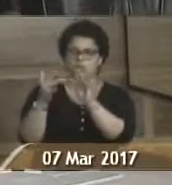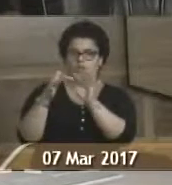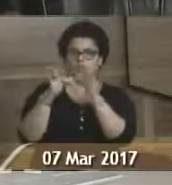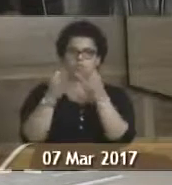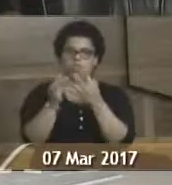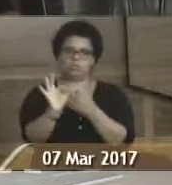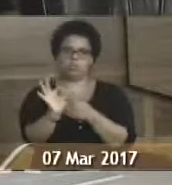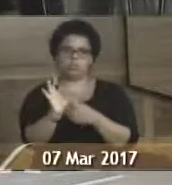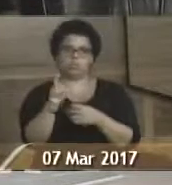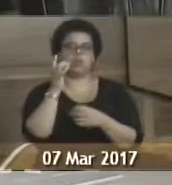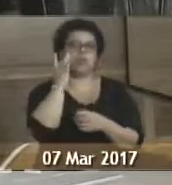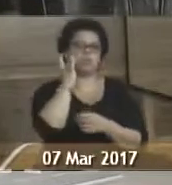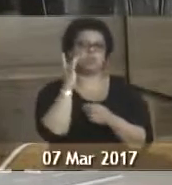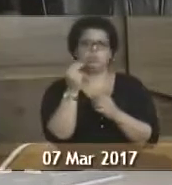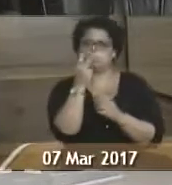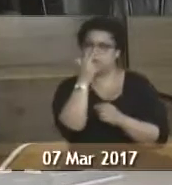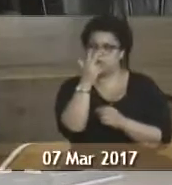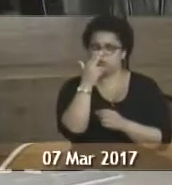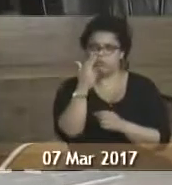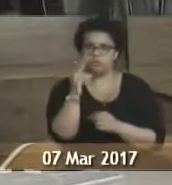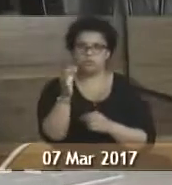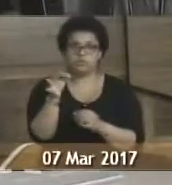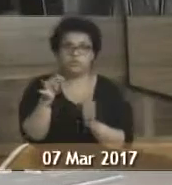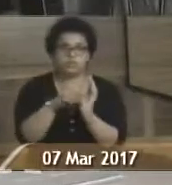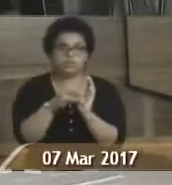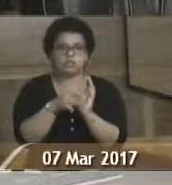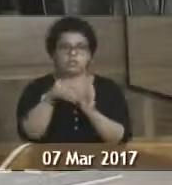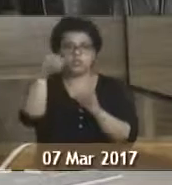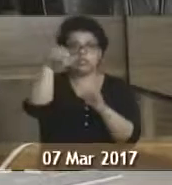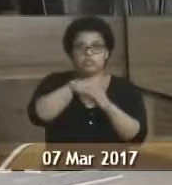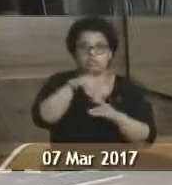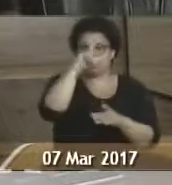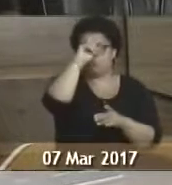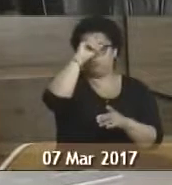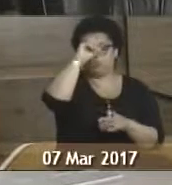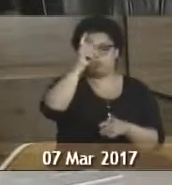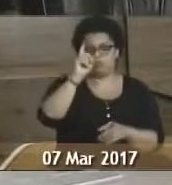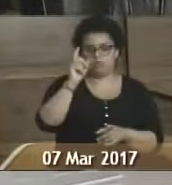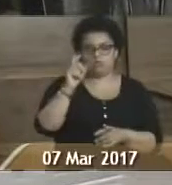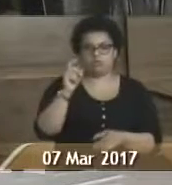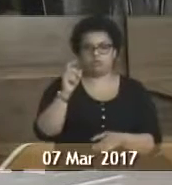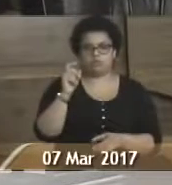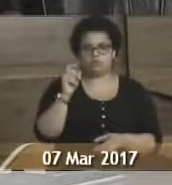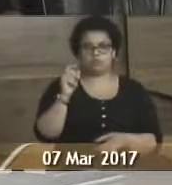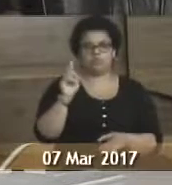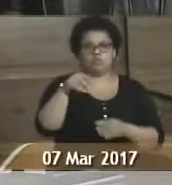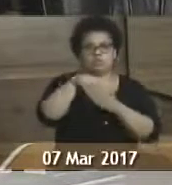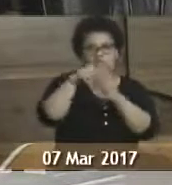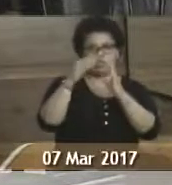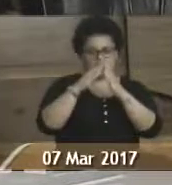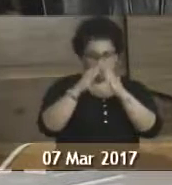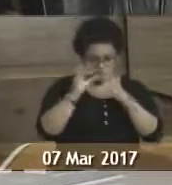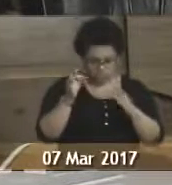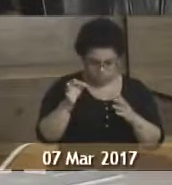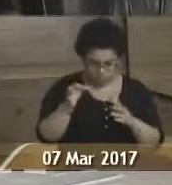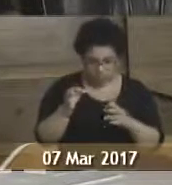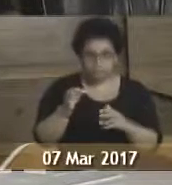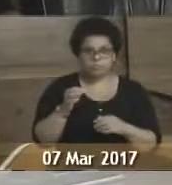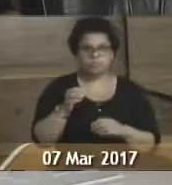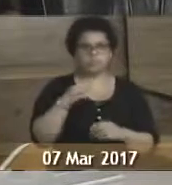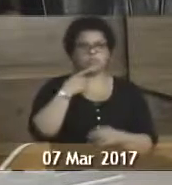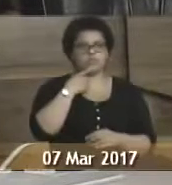mas foi uma situação muito semelhante. Na verdade, não foi exatamente dentro do HGJ. Foi um óbito que houve na residência. Teoricamente,